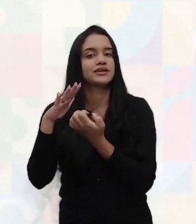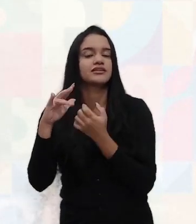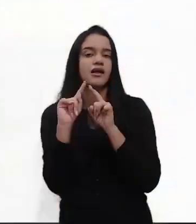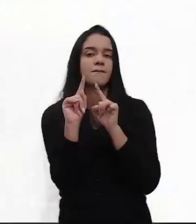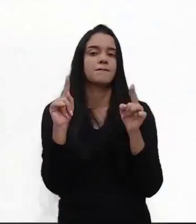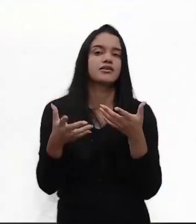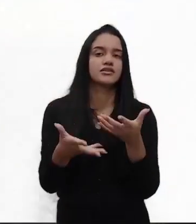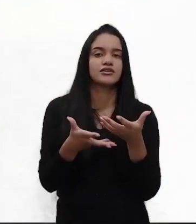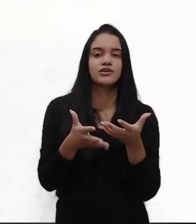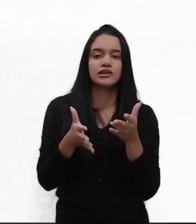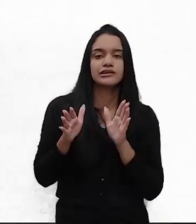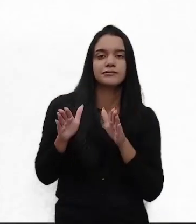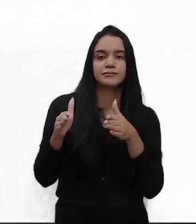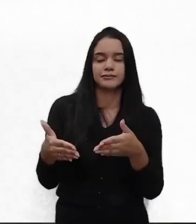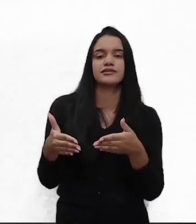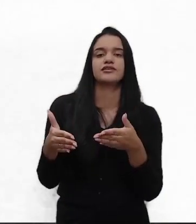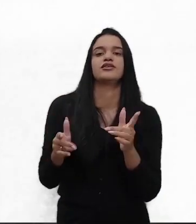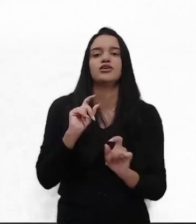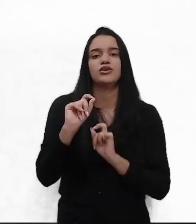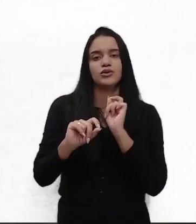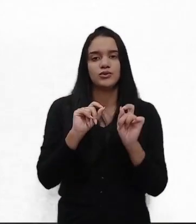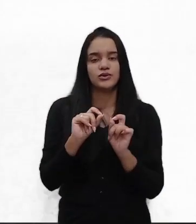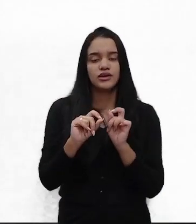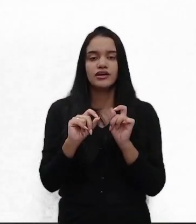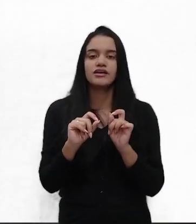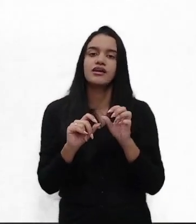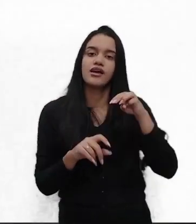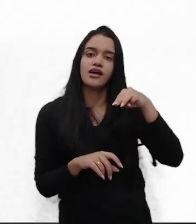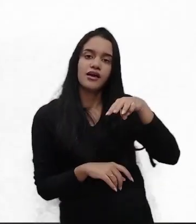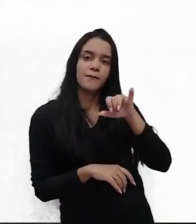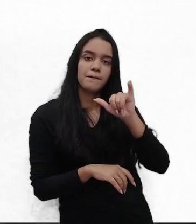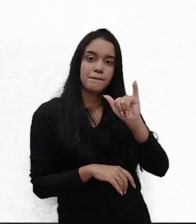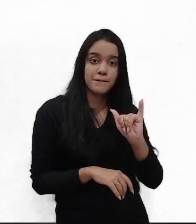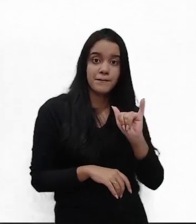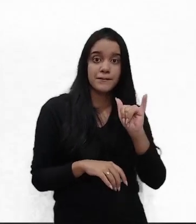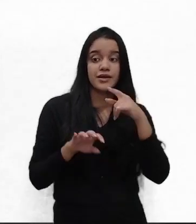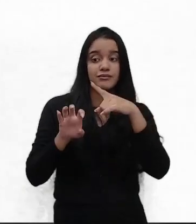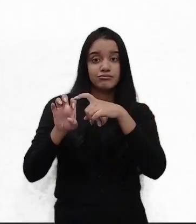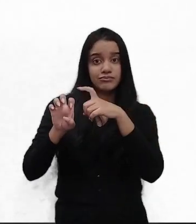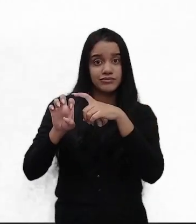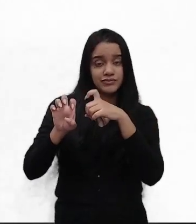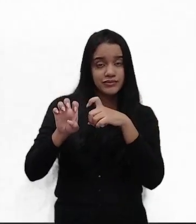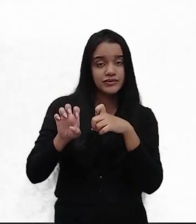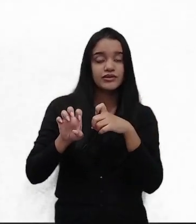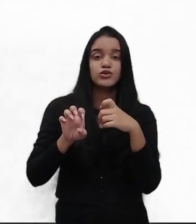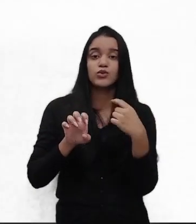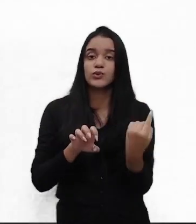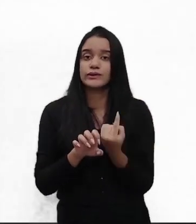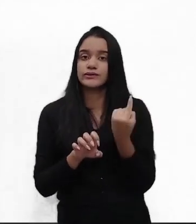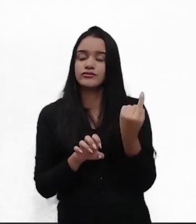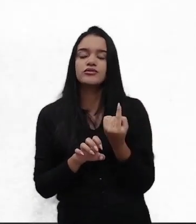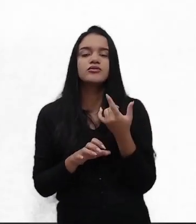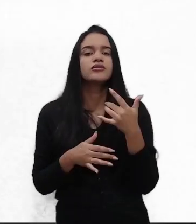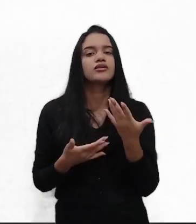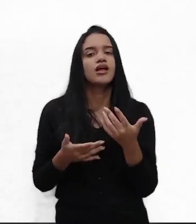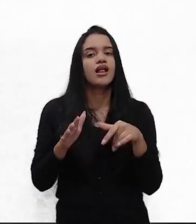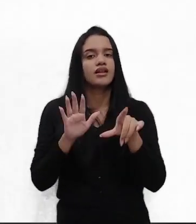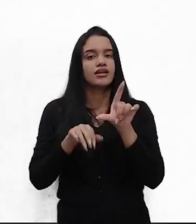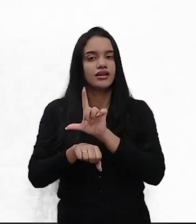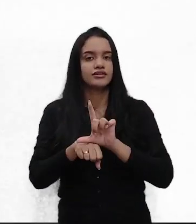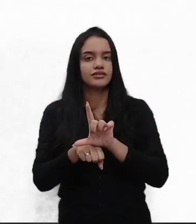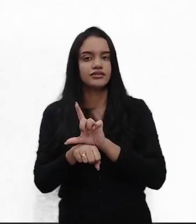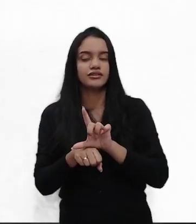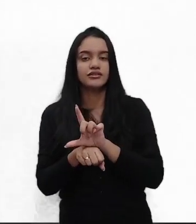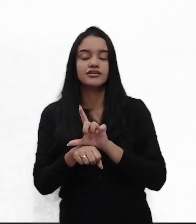quero me ater especificamente aqui ao MEI, ao Microempreendedor Individual, tá? Conforme a legislação brasileira,